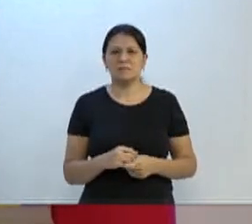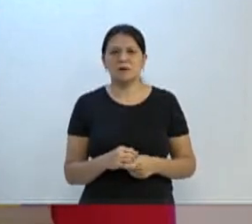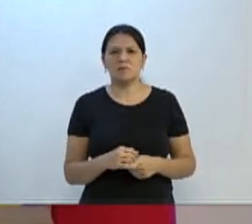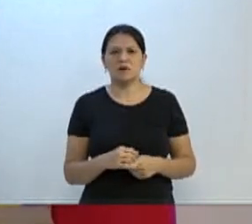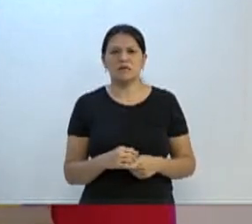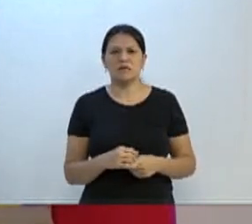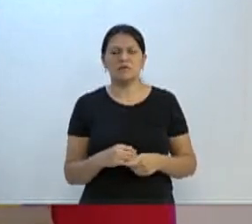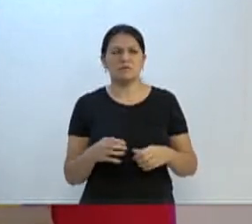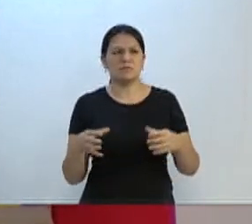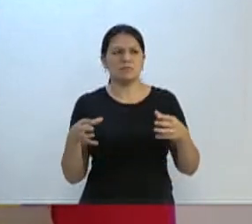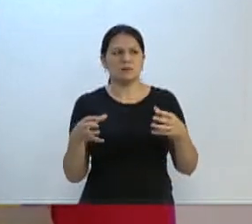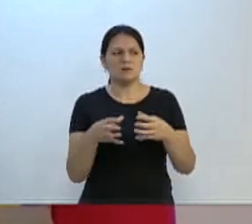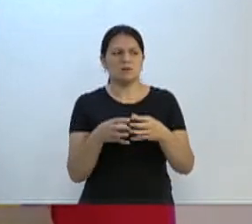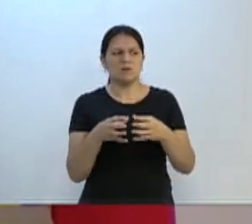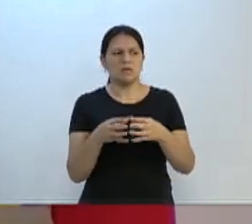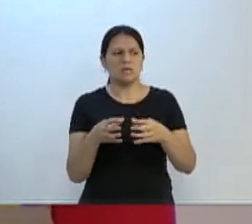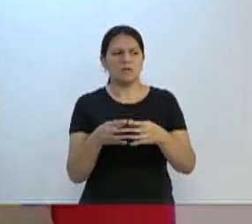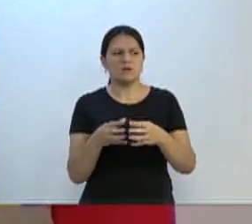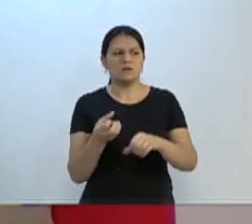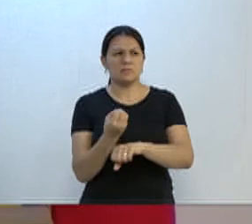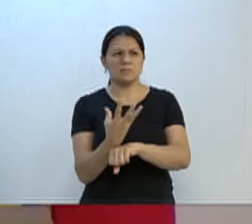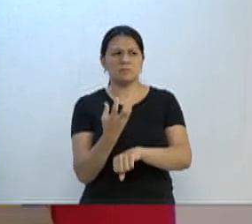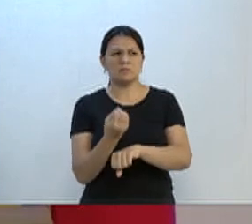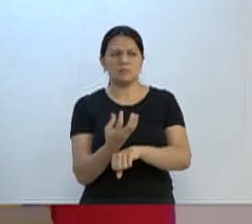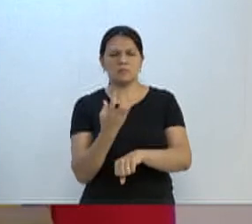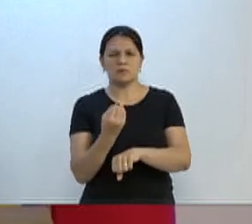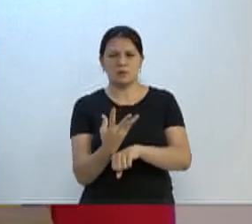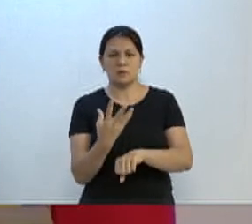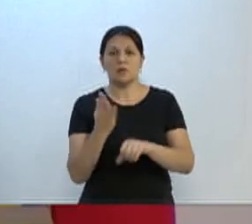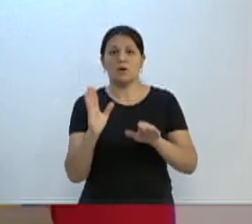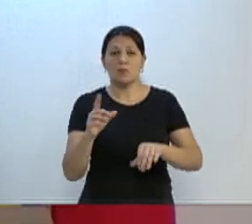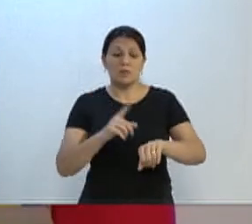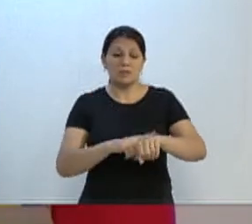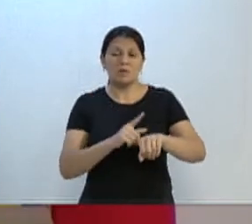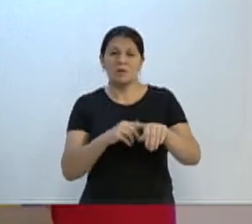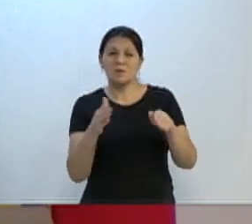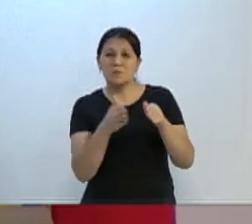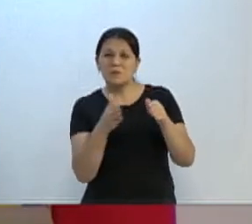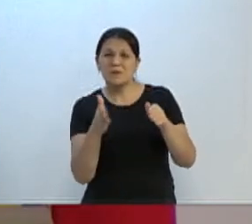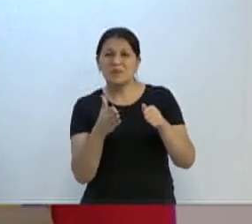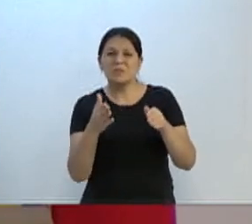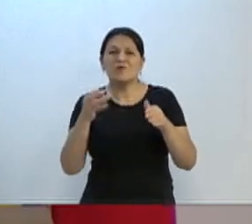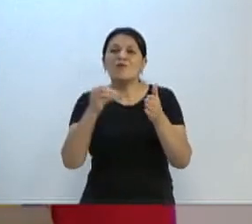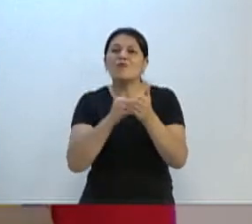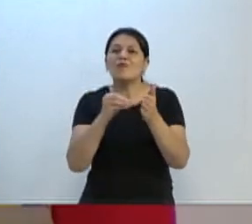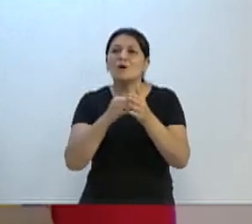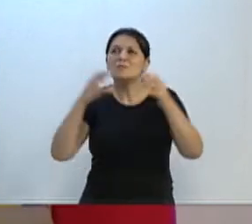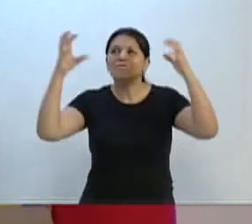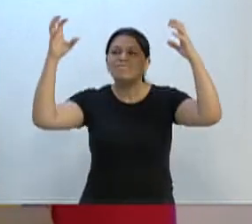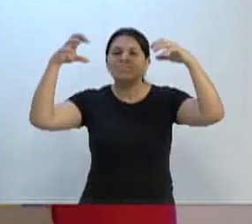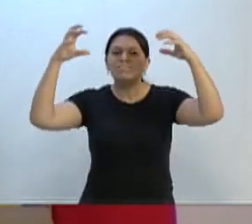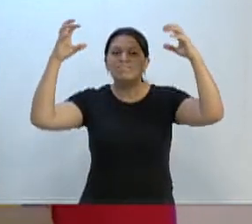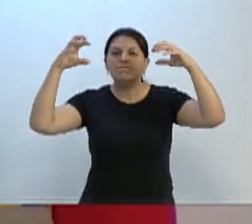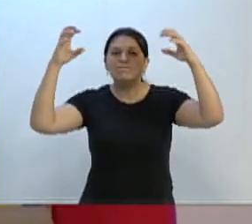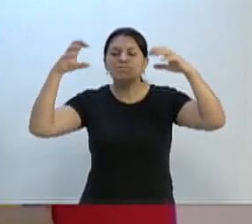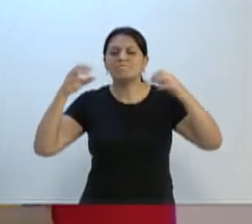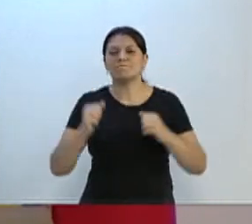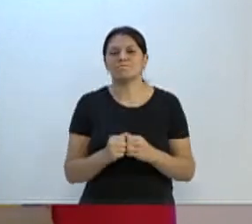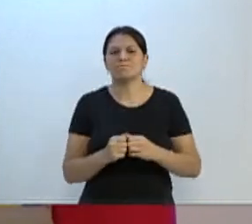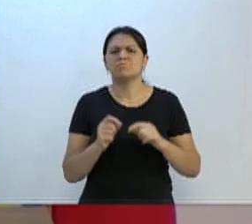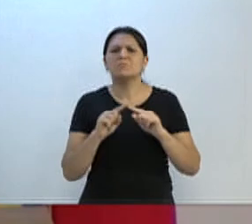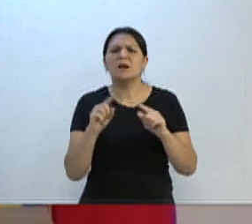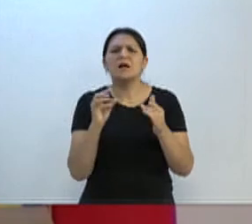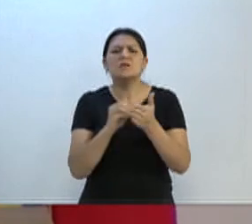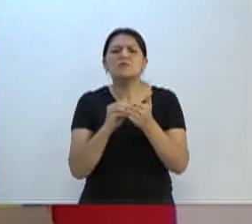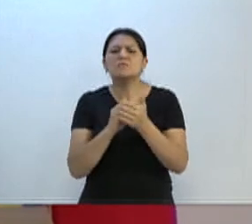vereador Alexandre Matias. Nós estamos em um período de seca, e eu vejo muito pouco, não estou dizendo que não tem, mas tem muito pouca reclamação de